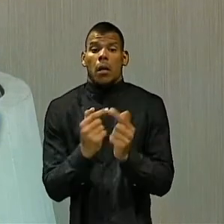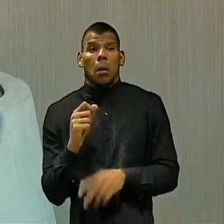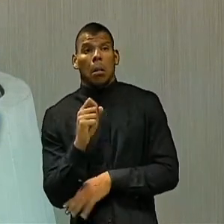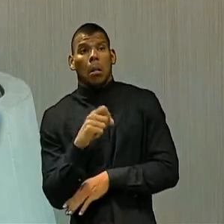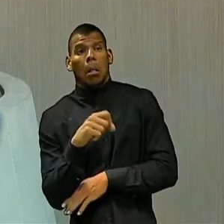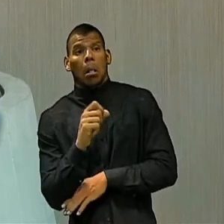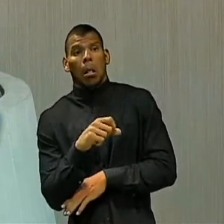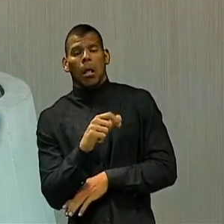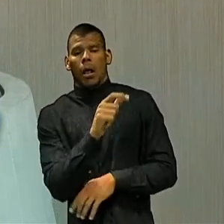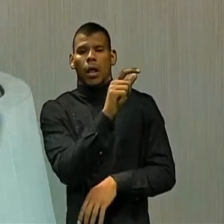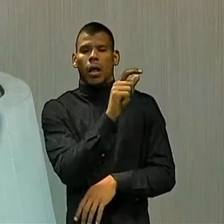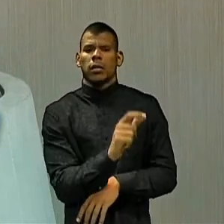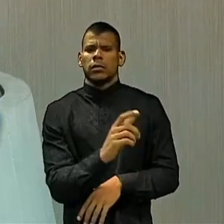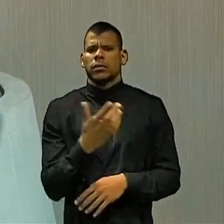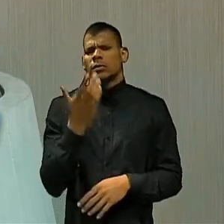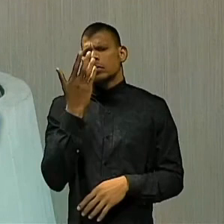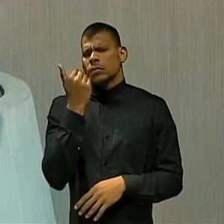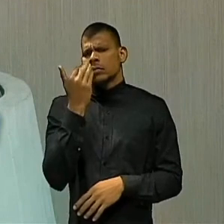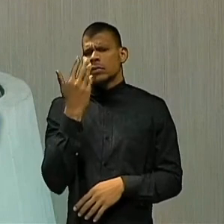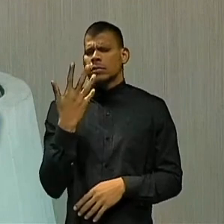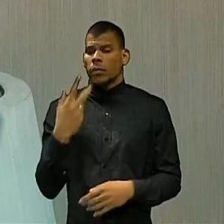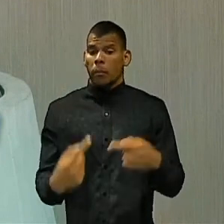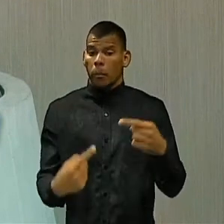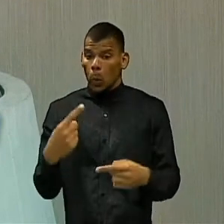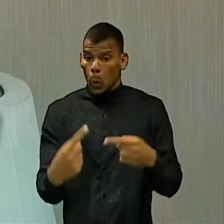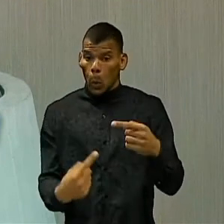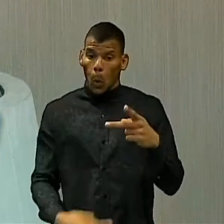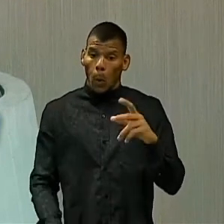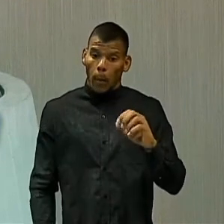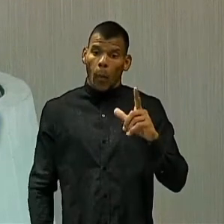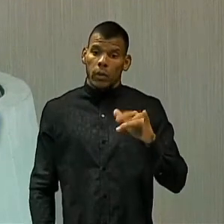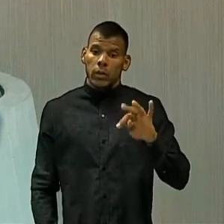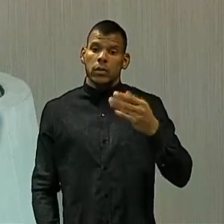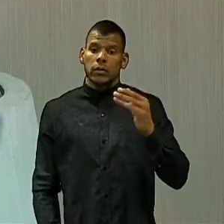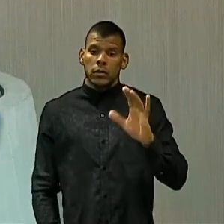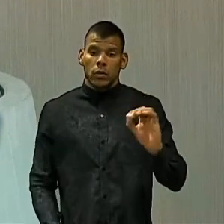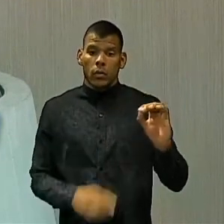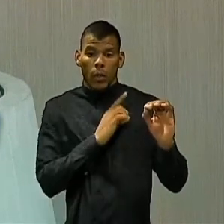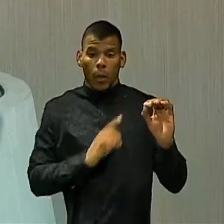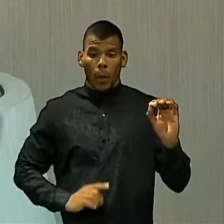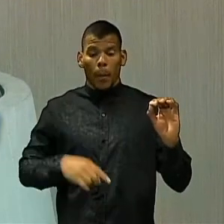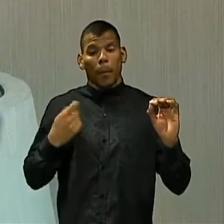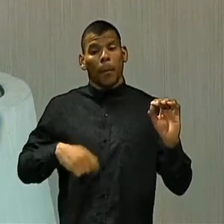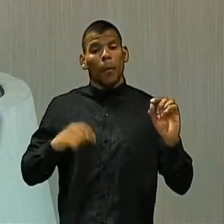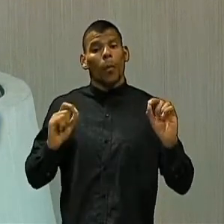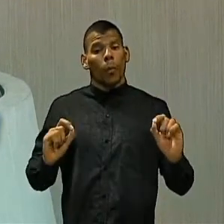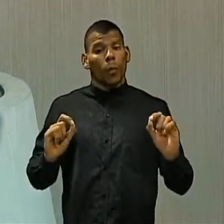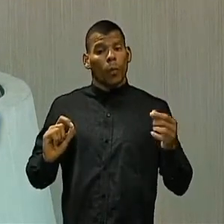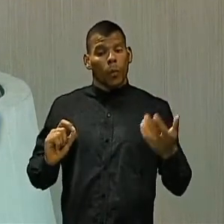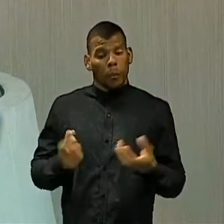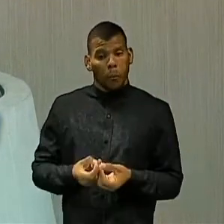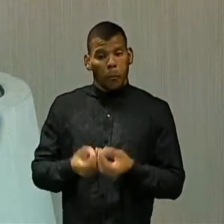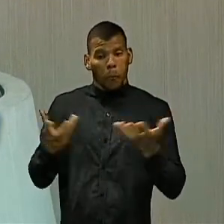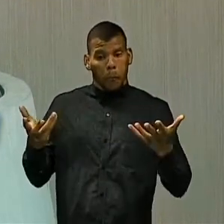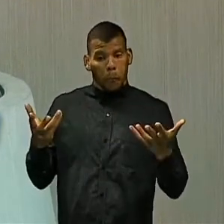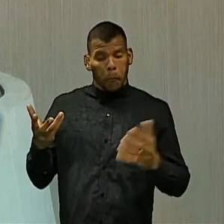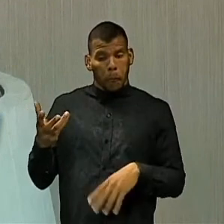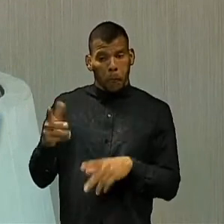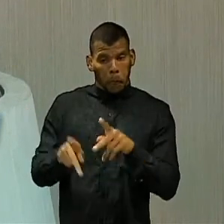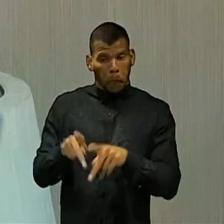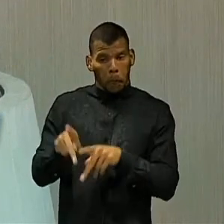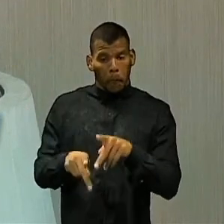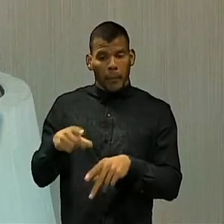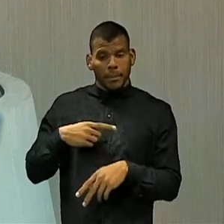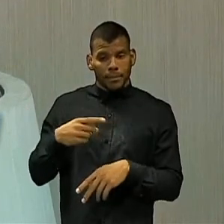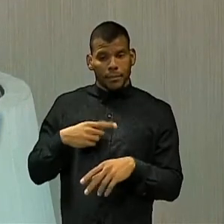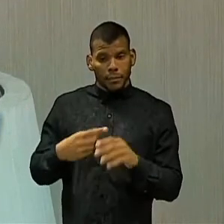refém. Nós sabemos que político, que o deputado, ele precisa da satisfação para o seu público. Deputado, é